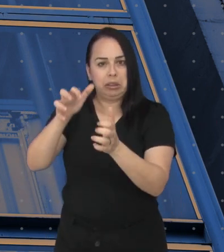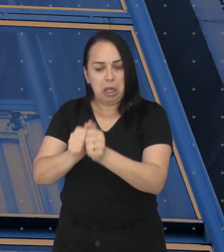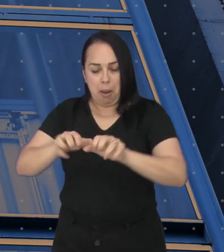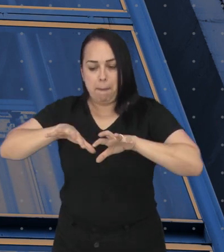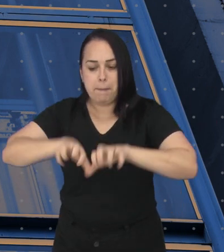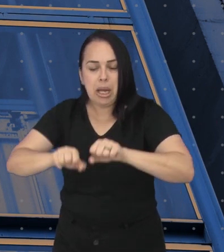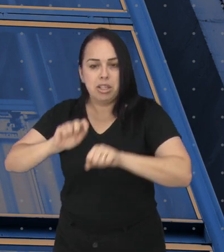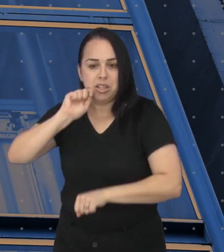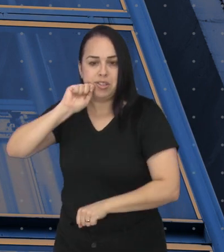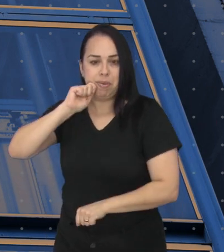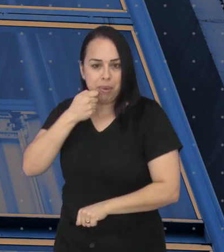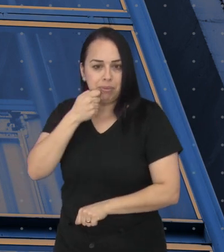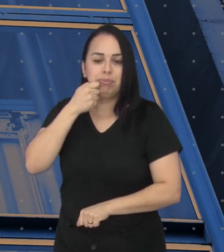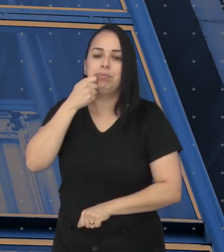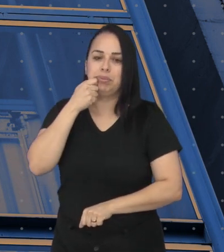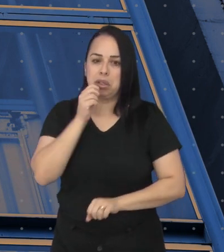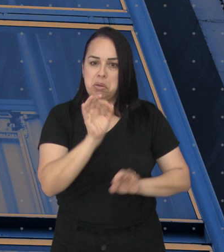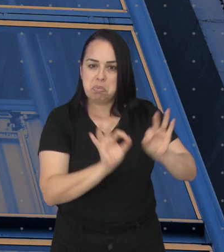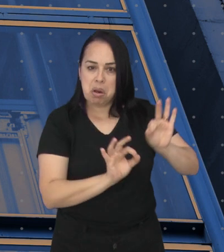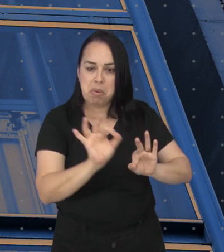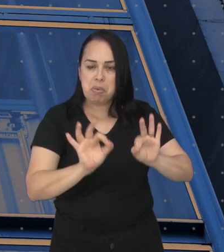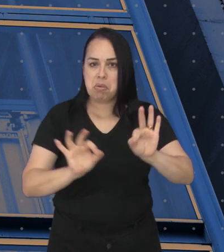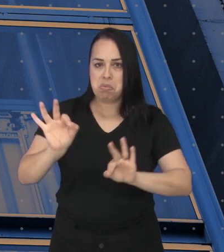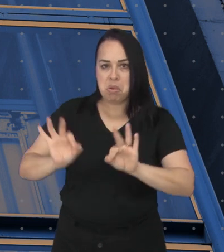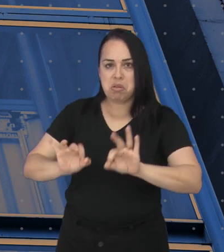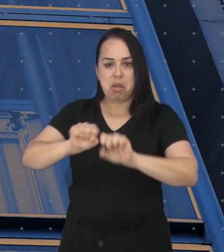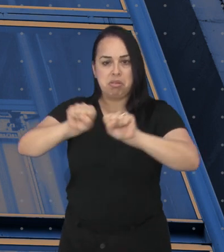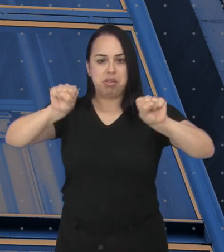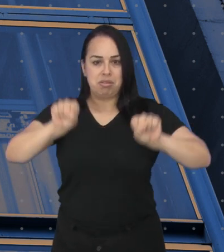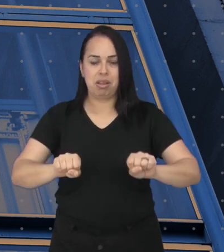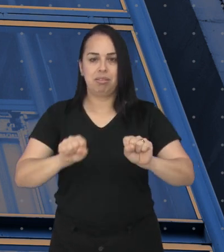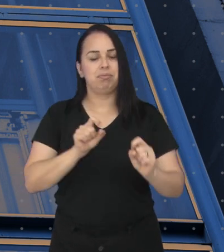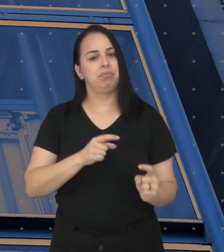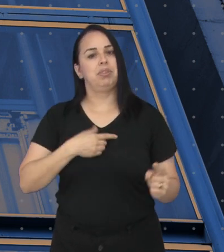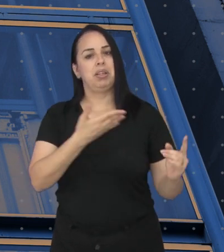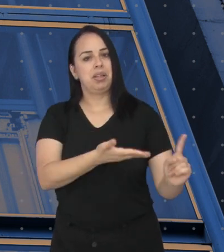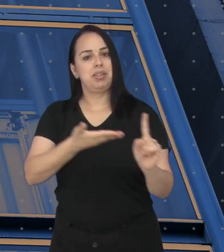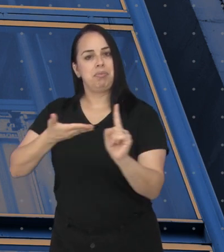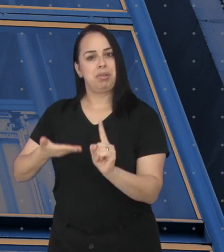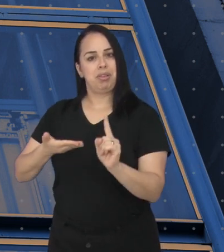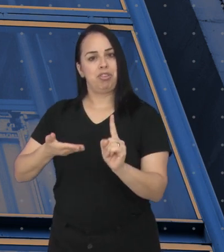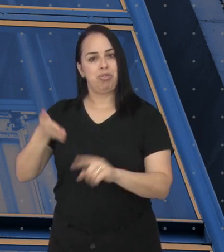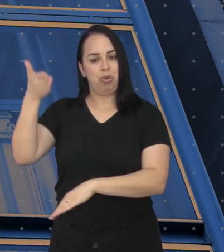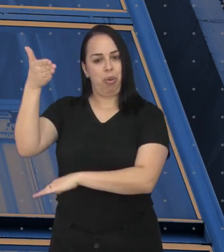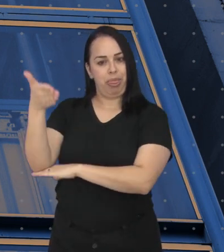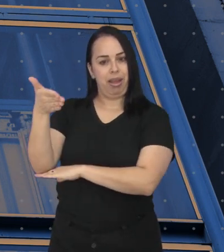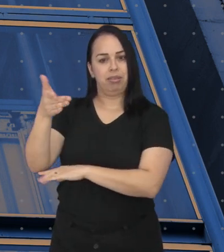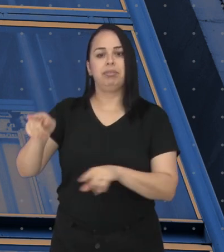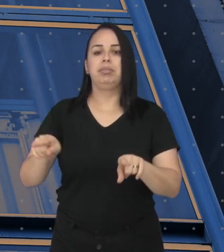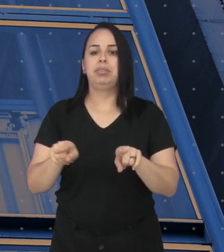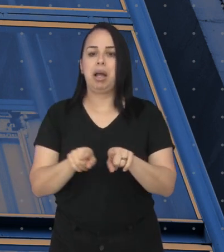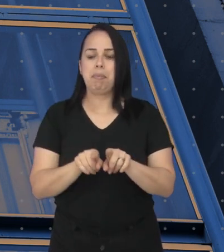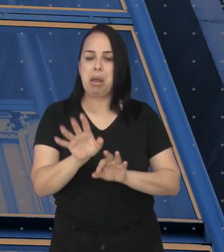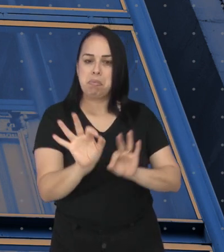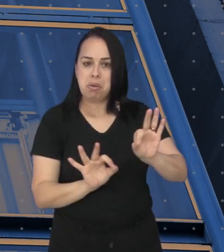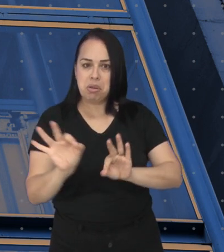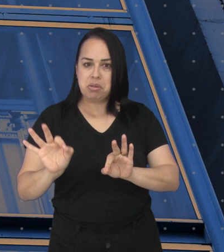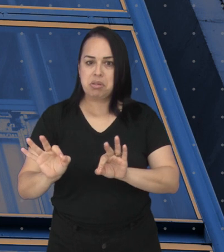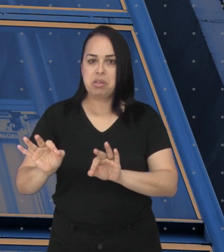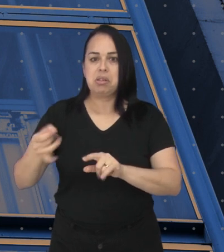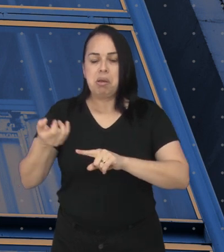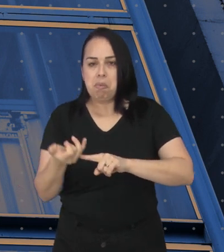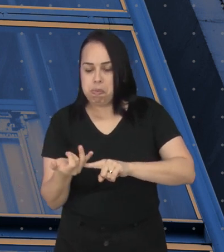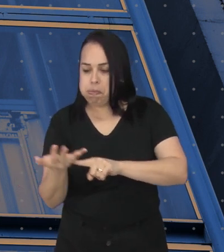pedreiro, pedreiro de edificações, programador de sistemas, recepcionista de hotel, rejuntador para construção civil,